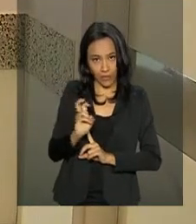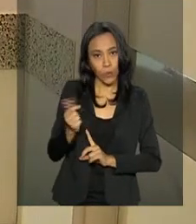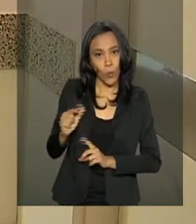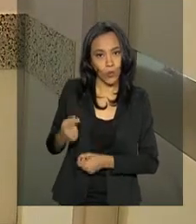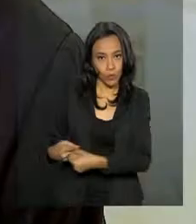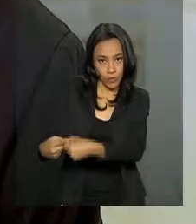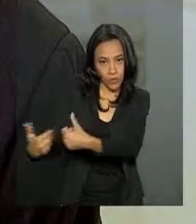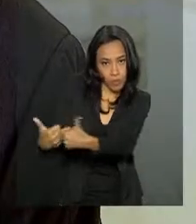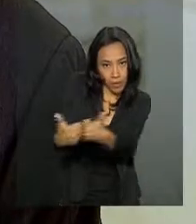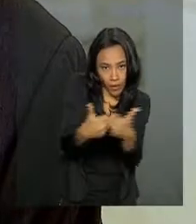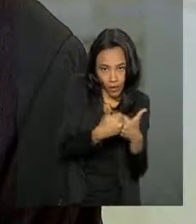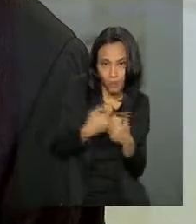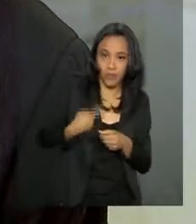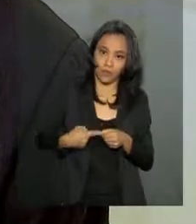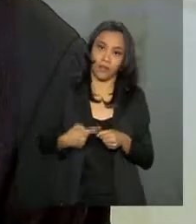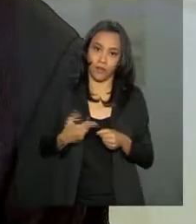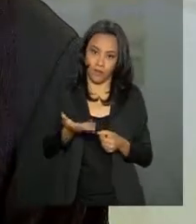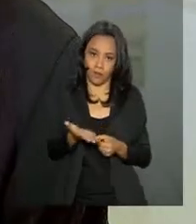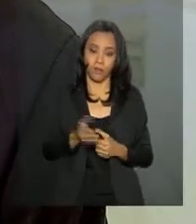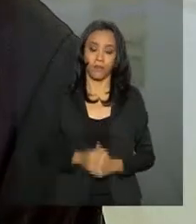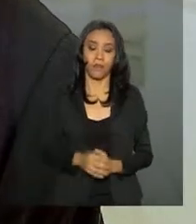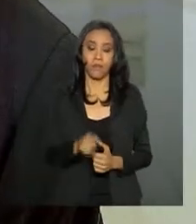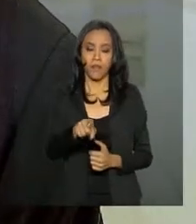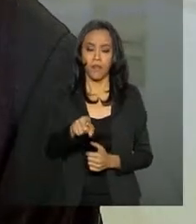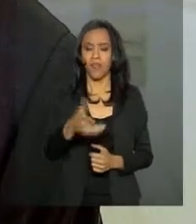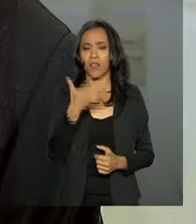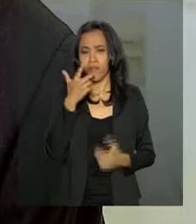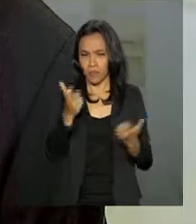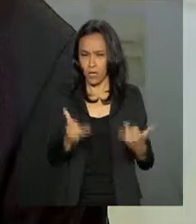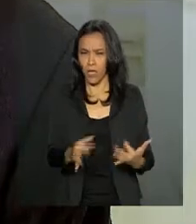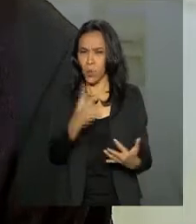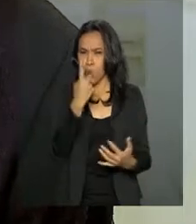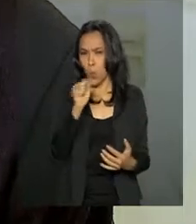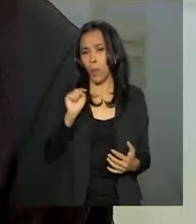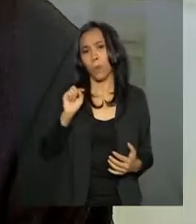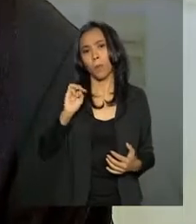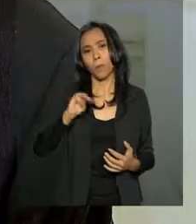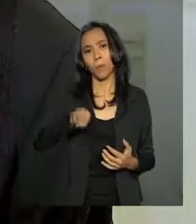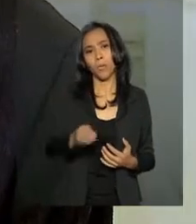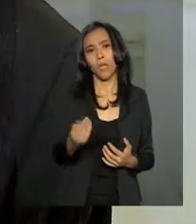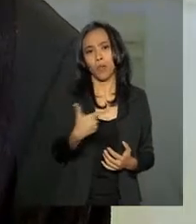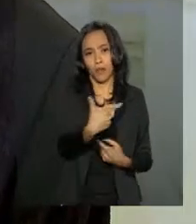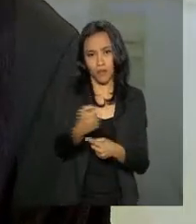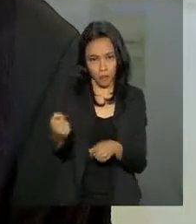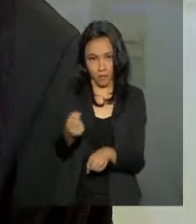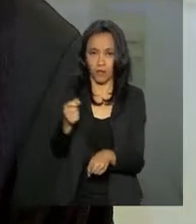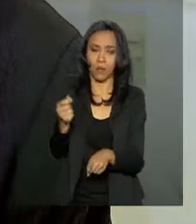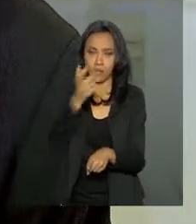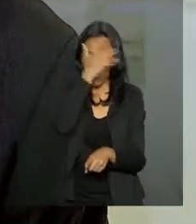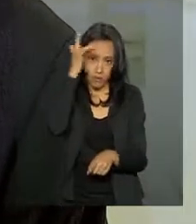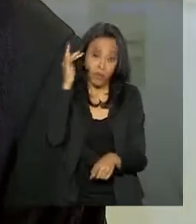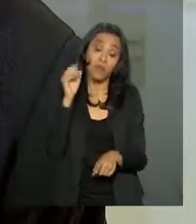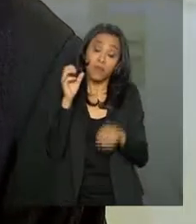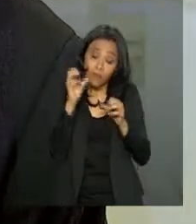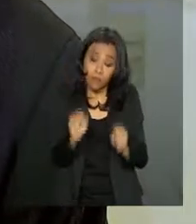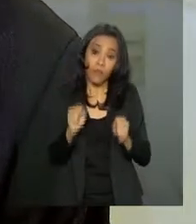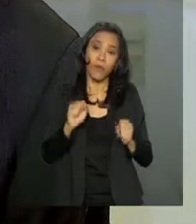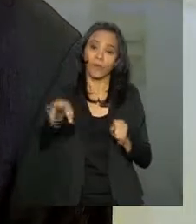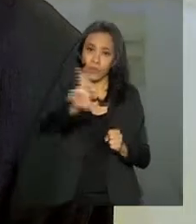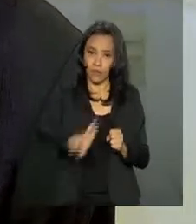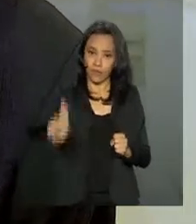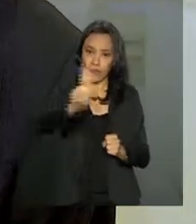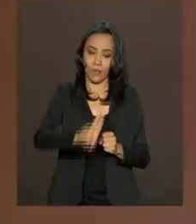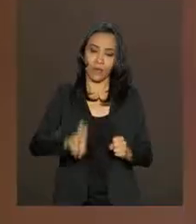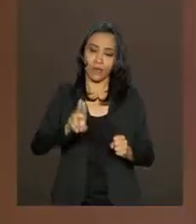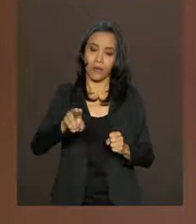municípios. Nós vamos estar com uma população abrangida em torno de 1.200.000 pessoas que podem usar o serviço